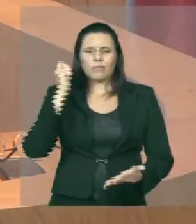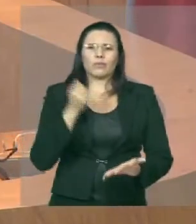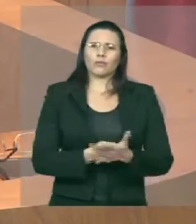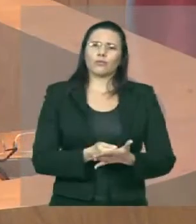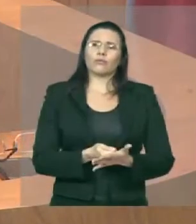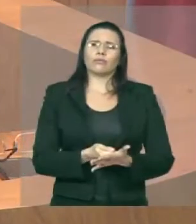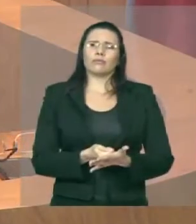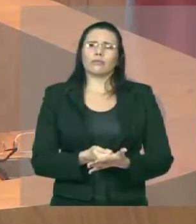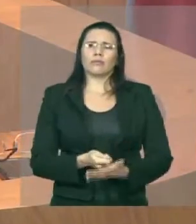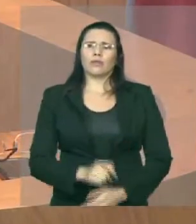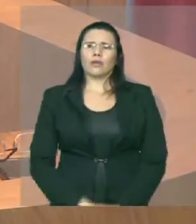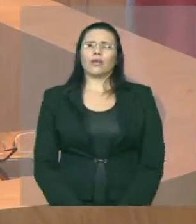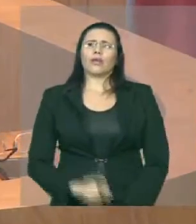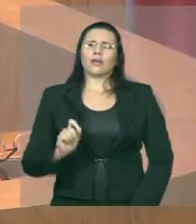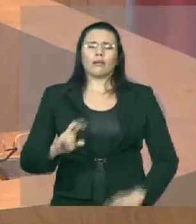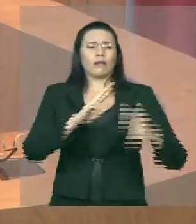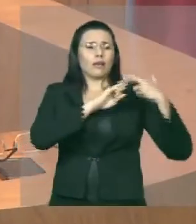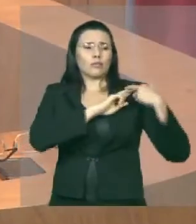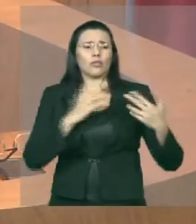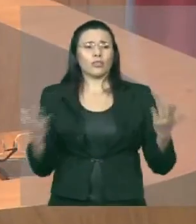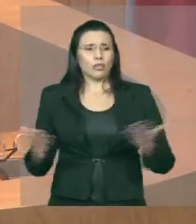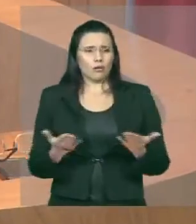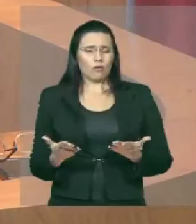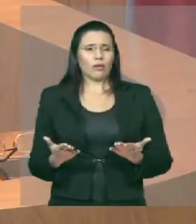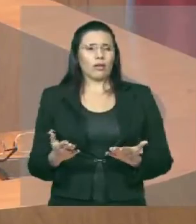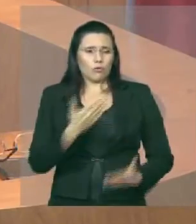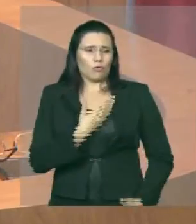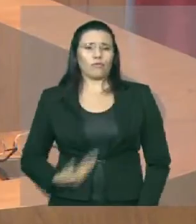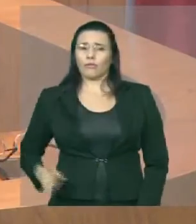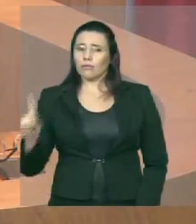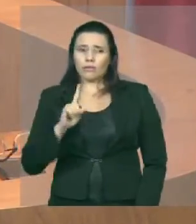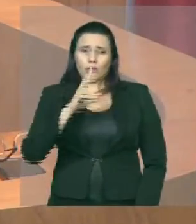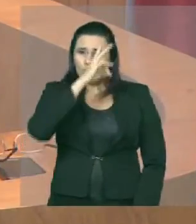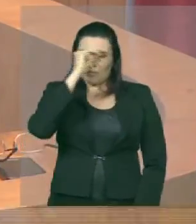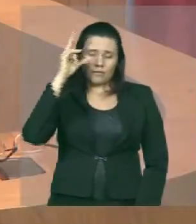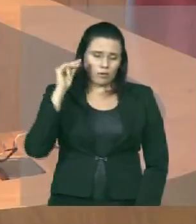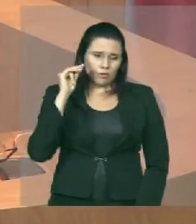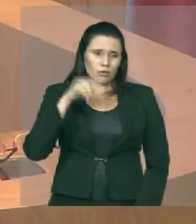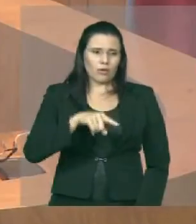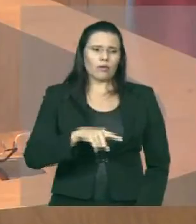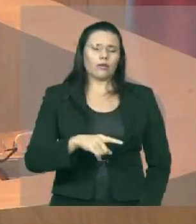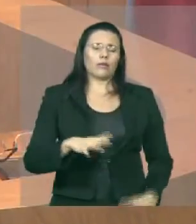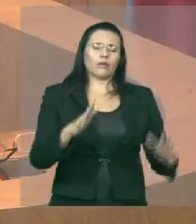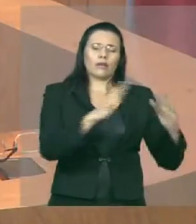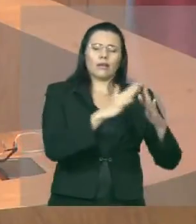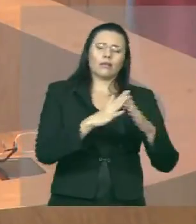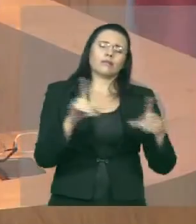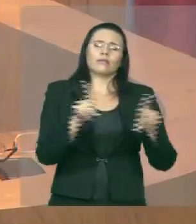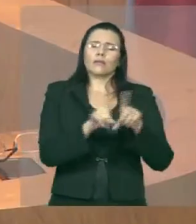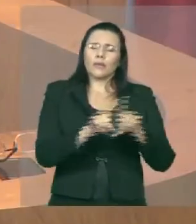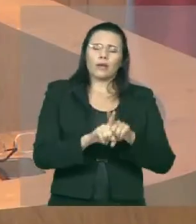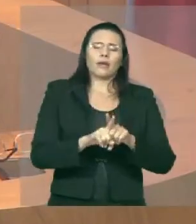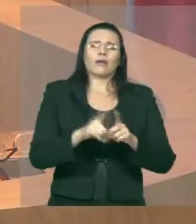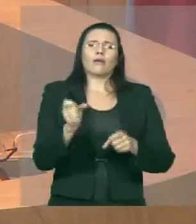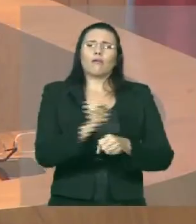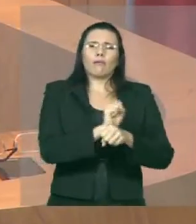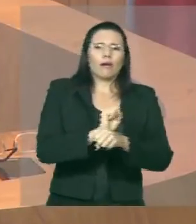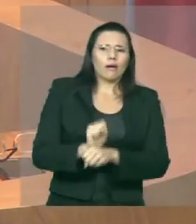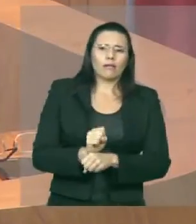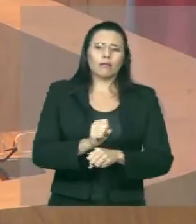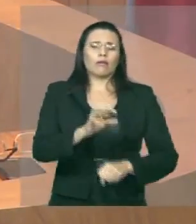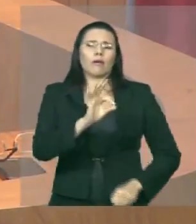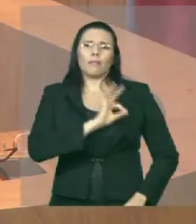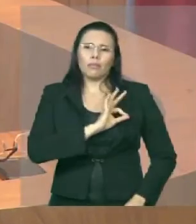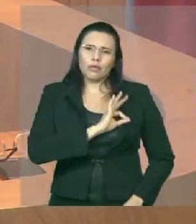tirar da responsabilidade das prefeituras esses alojamentos, manutenção de viatura e trazer para si